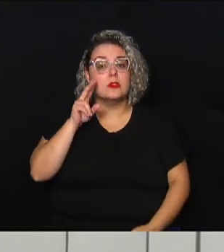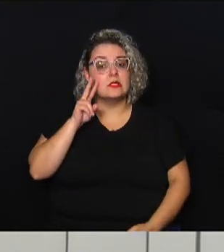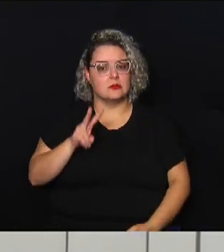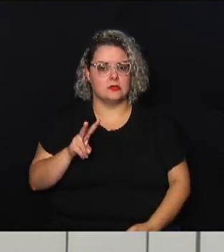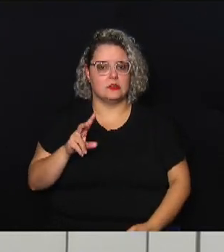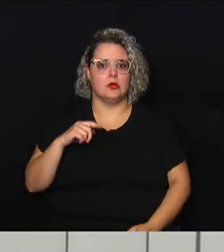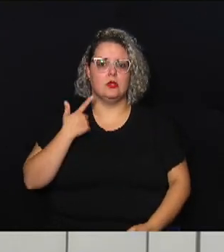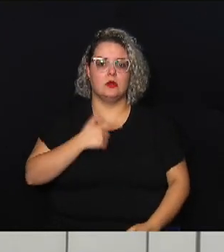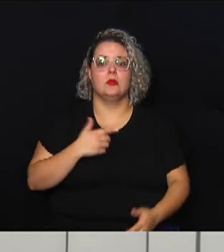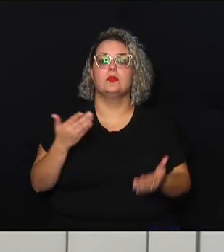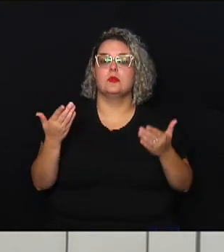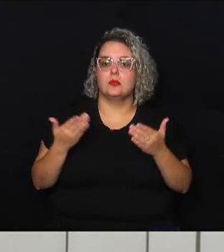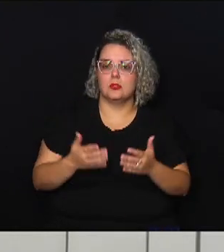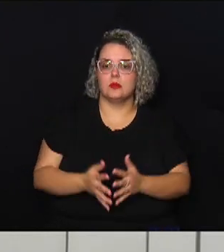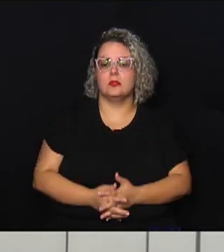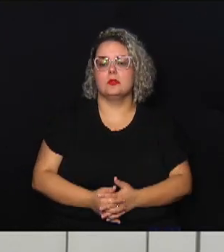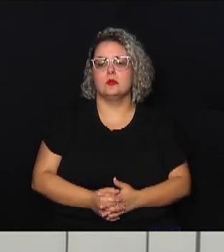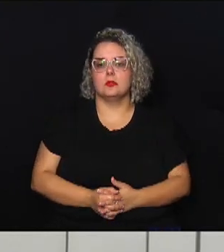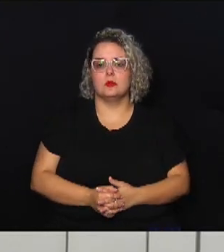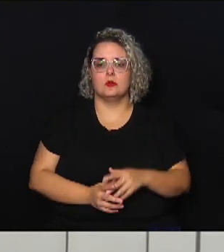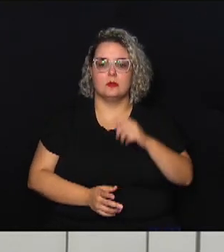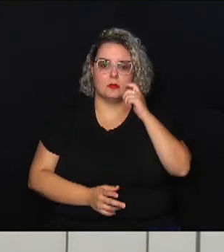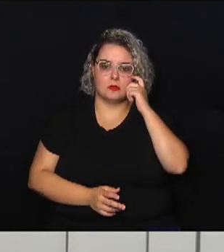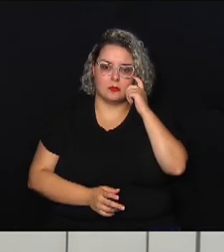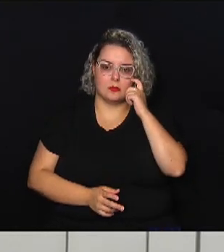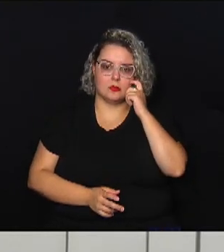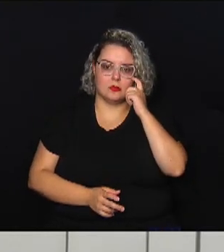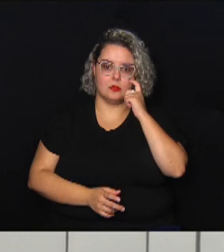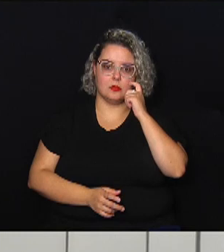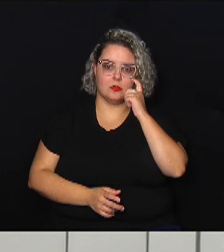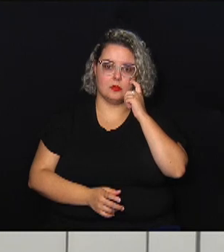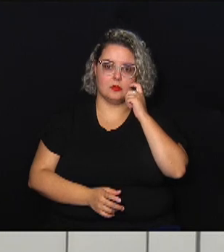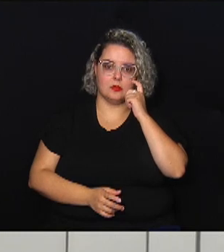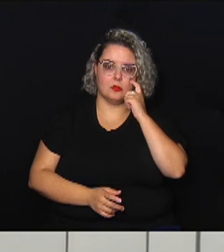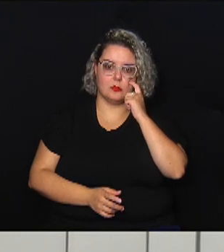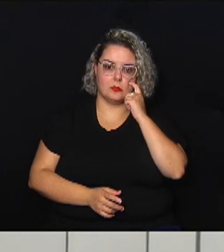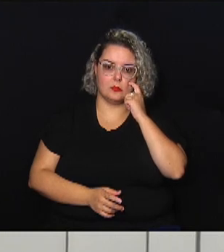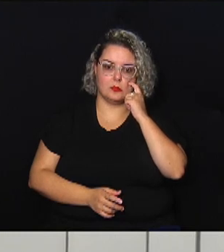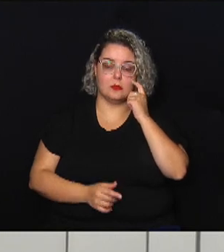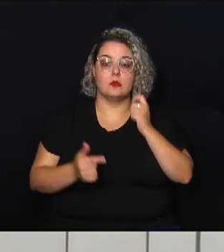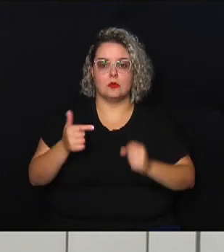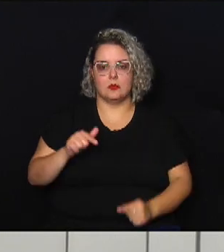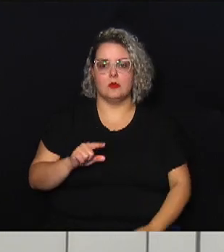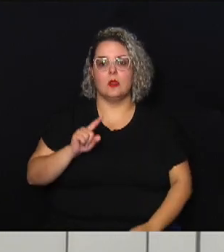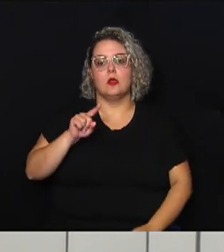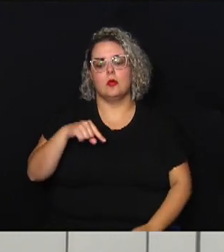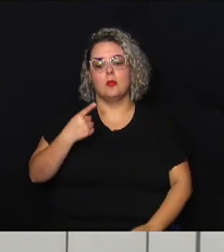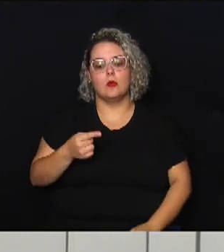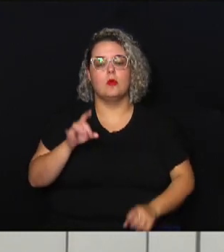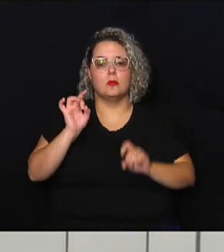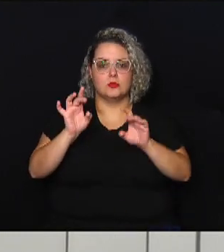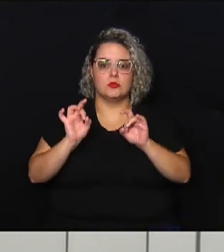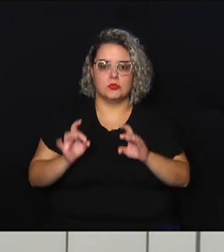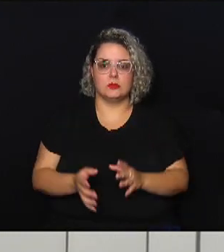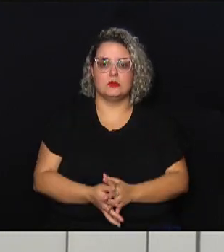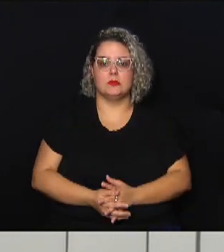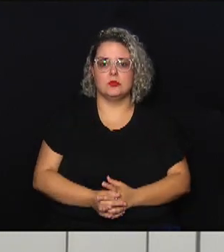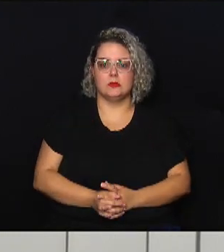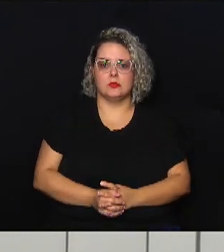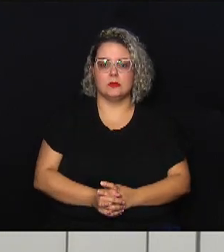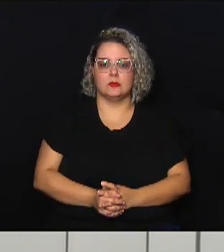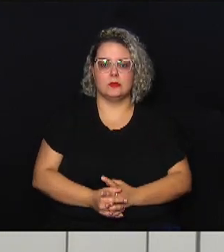estamos agora conectados novamente com agora um especialista em